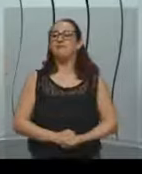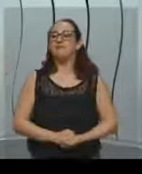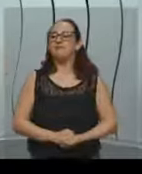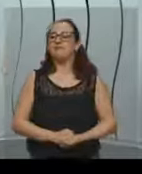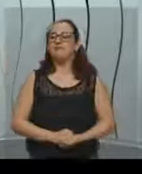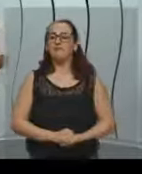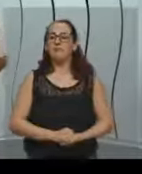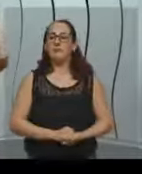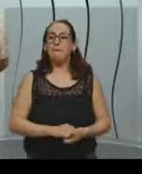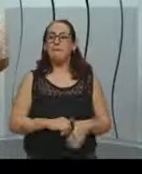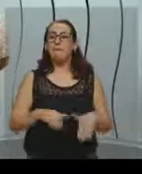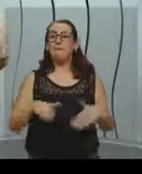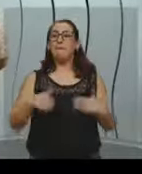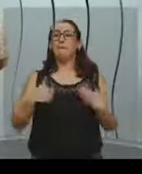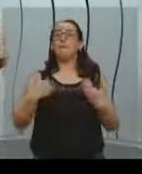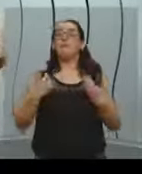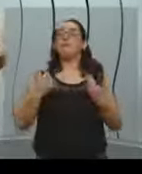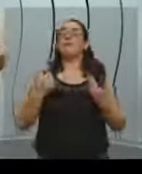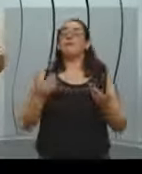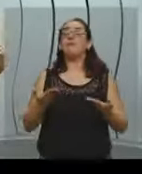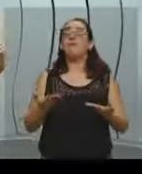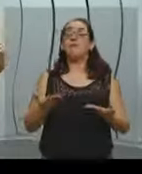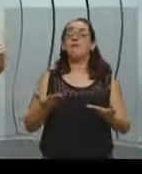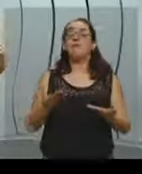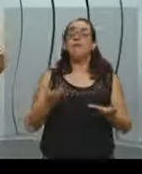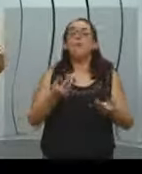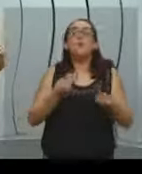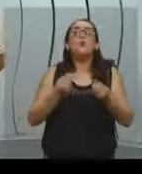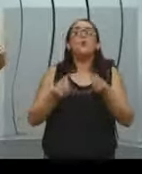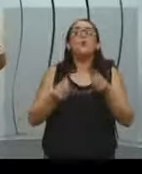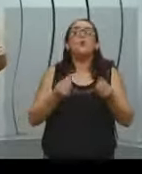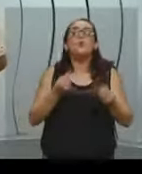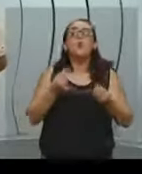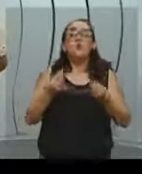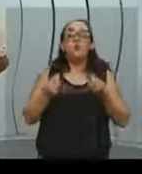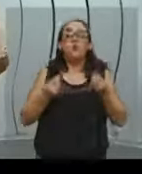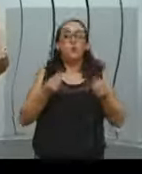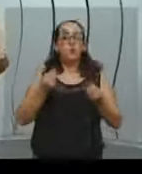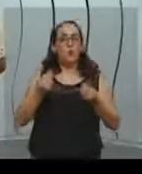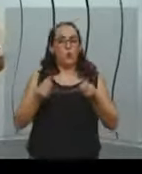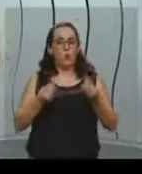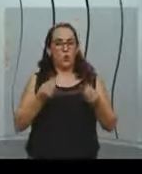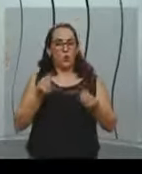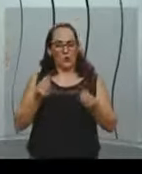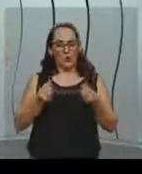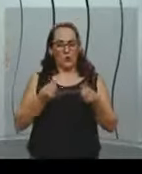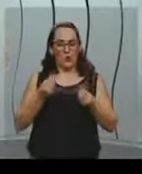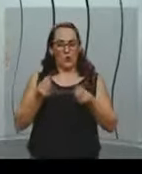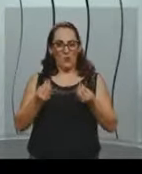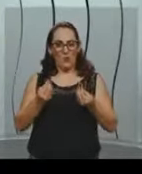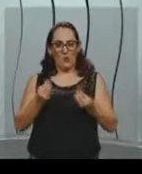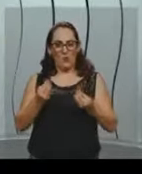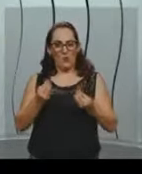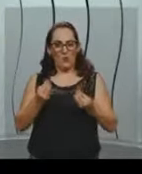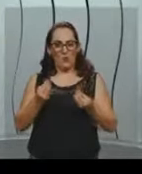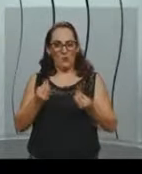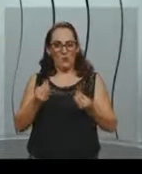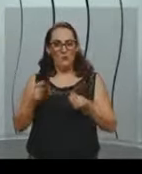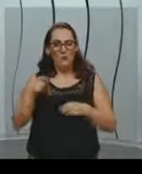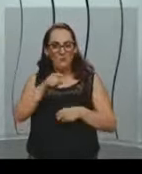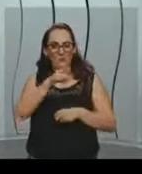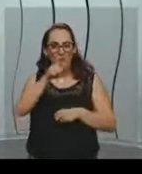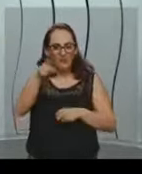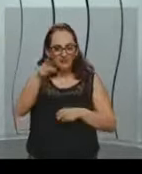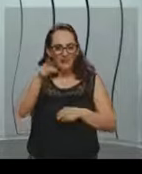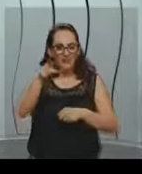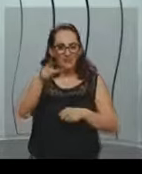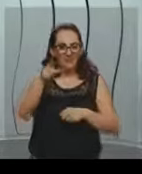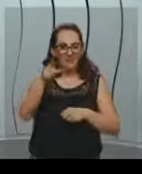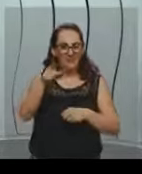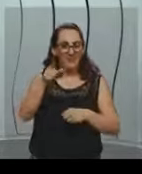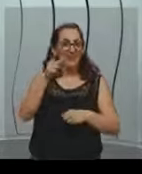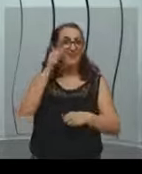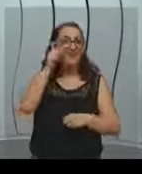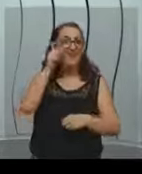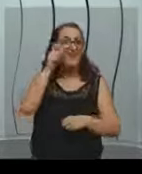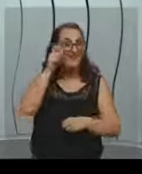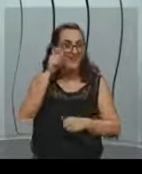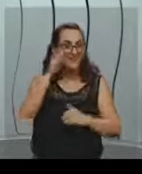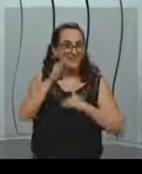Então, como é que nós ficamos aí de profissionais interessados na área do cinema?